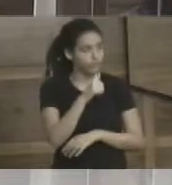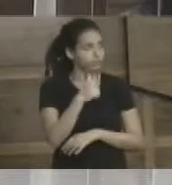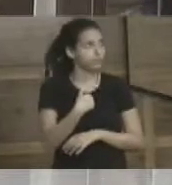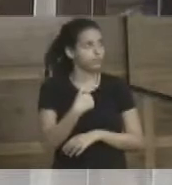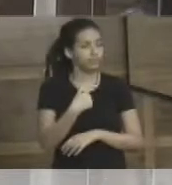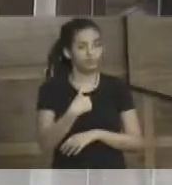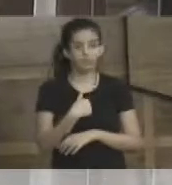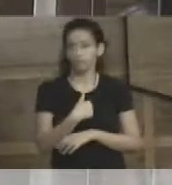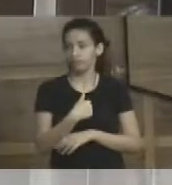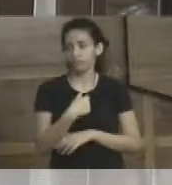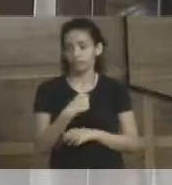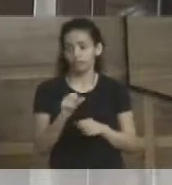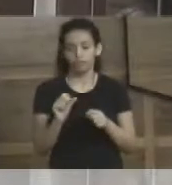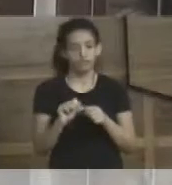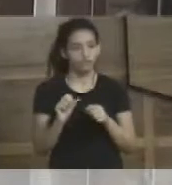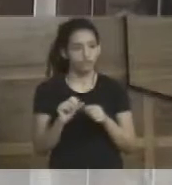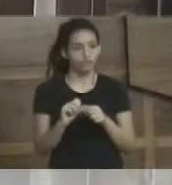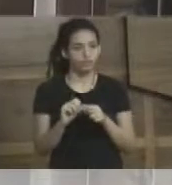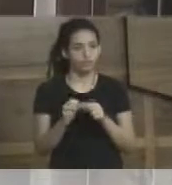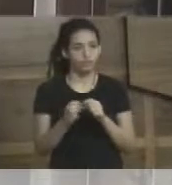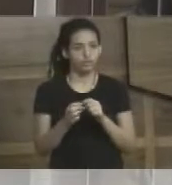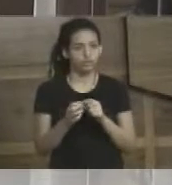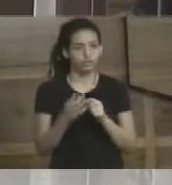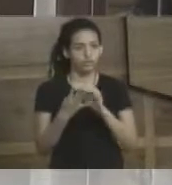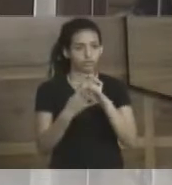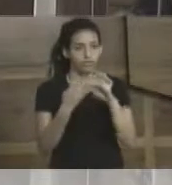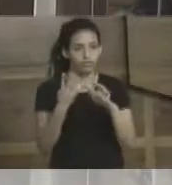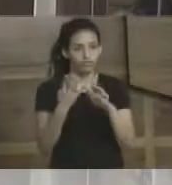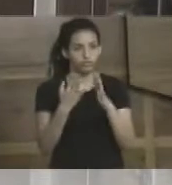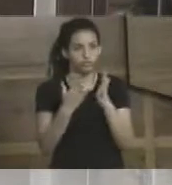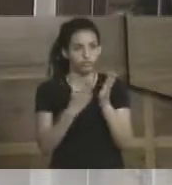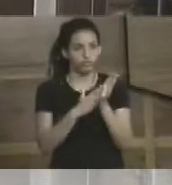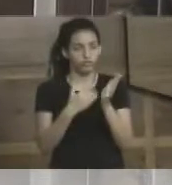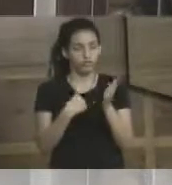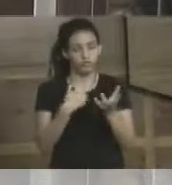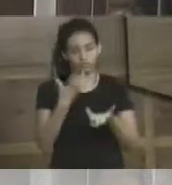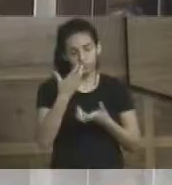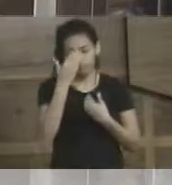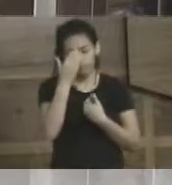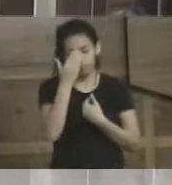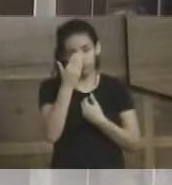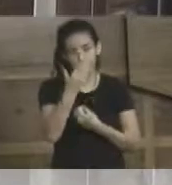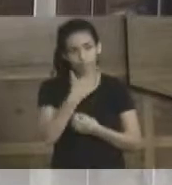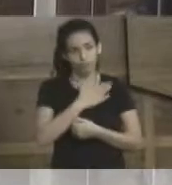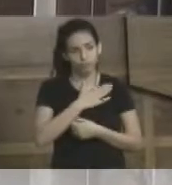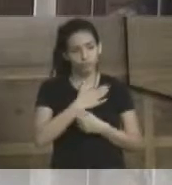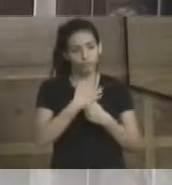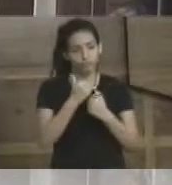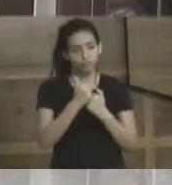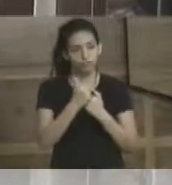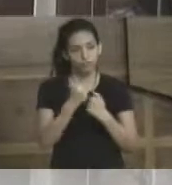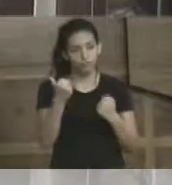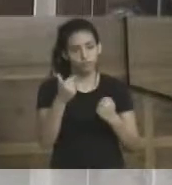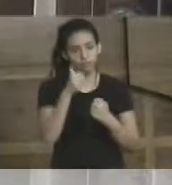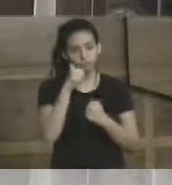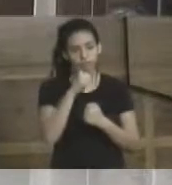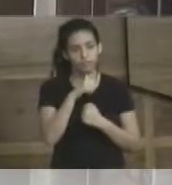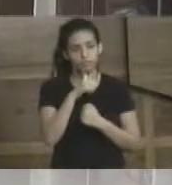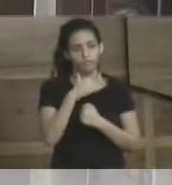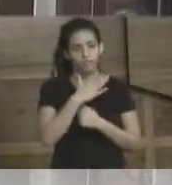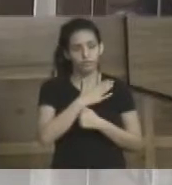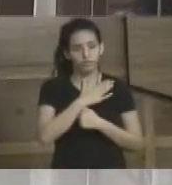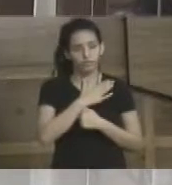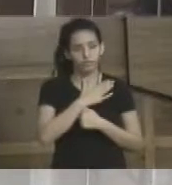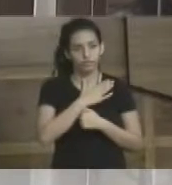Eu vou fazer aqui três, quatro homenagens. Eu quero agradecer muito à minha assessoria, às mulheres da minha